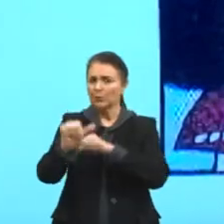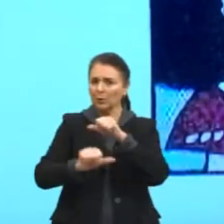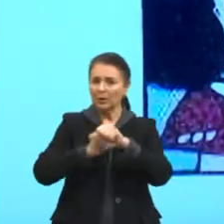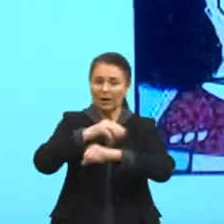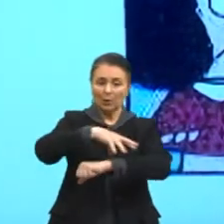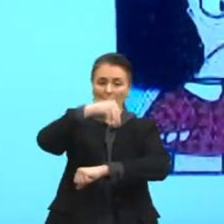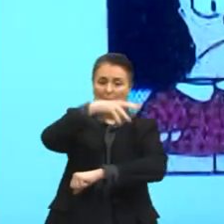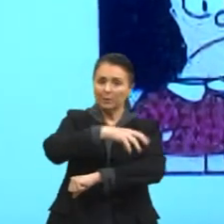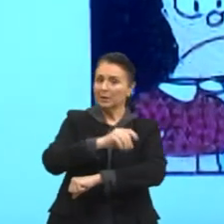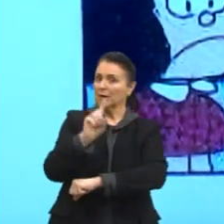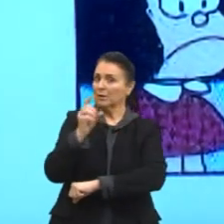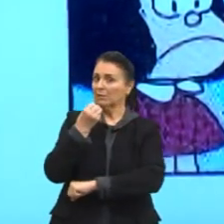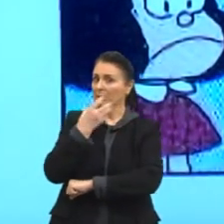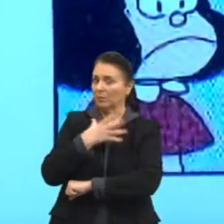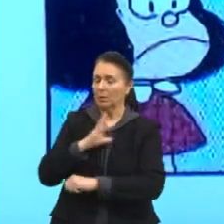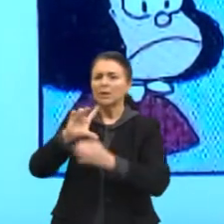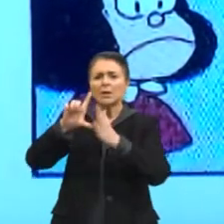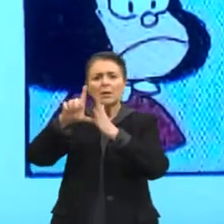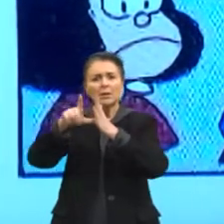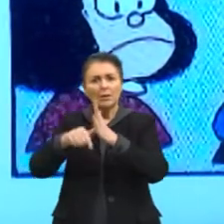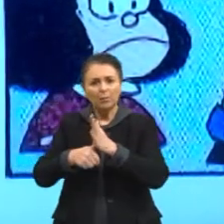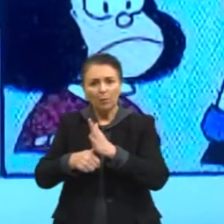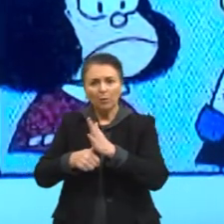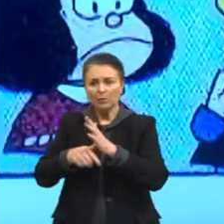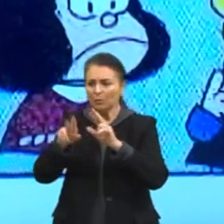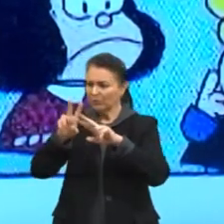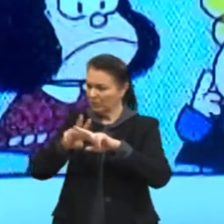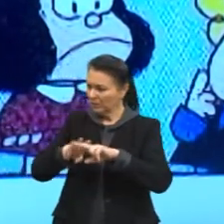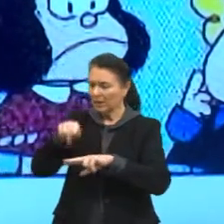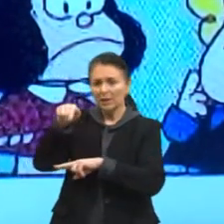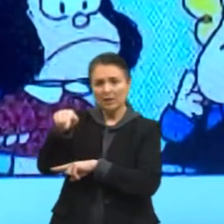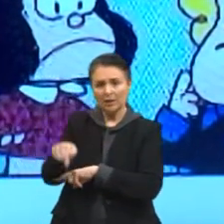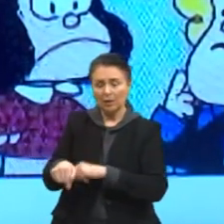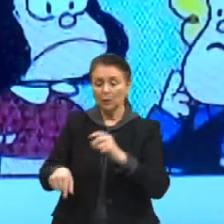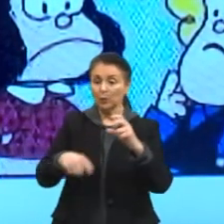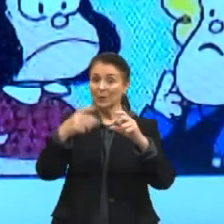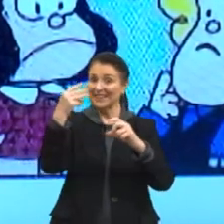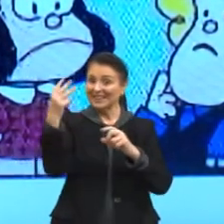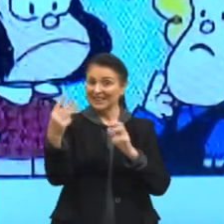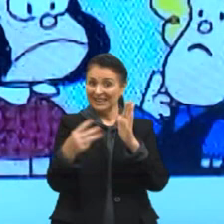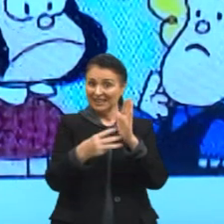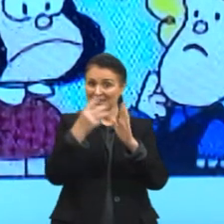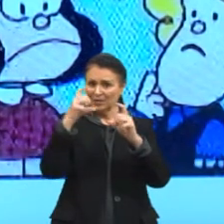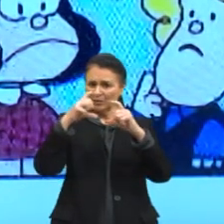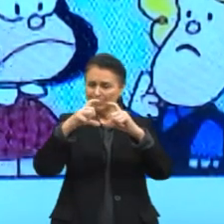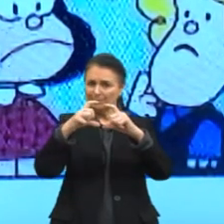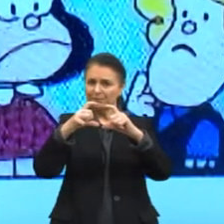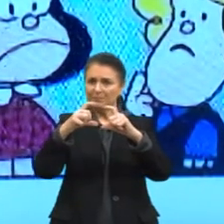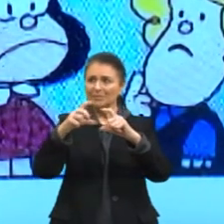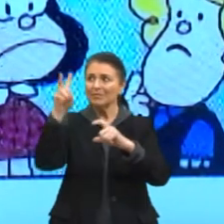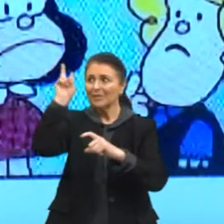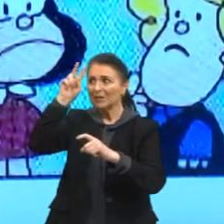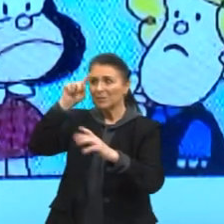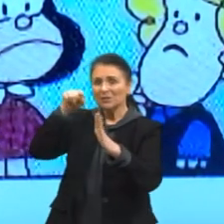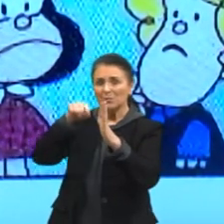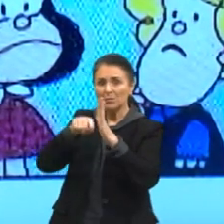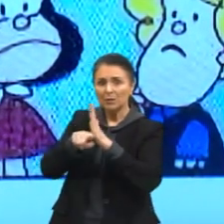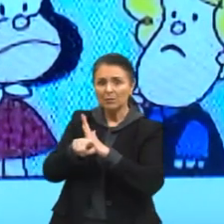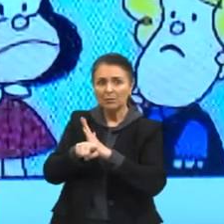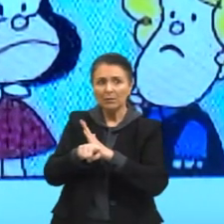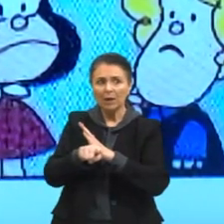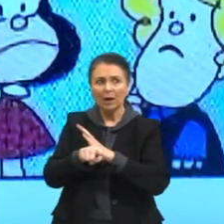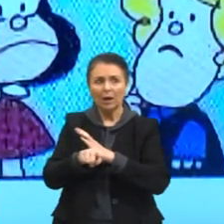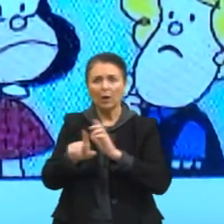boa. E, finalmente, me deixou aqui. Terceiro quadrinho, mas eu não lembrei de perguntar para onde ela me